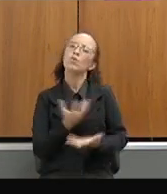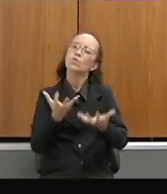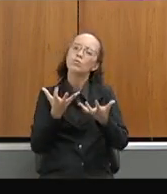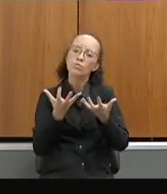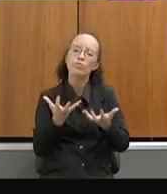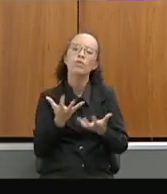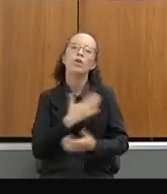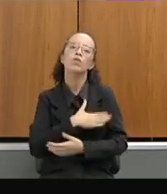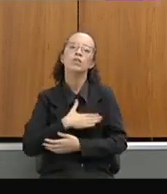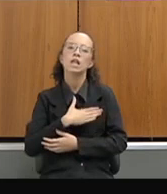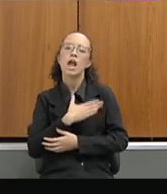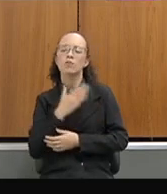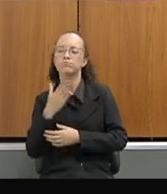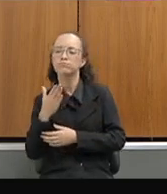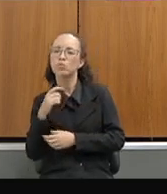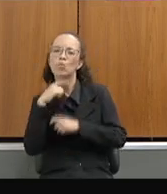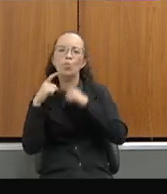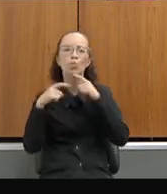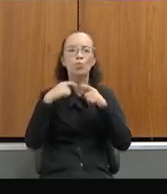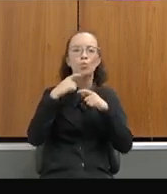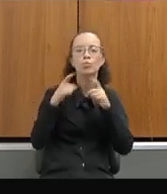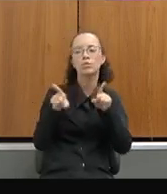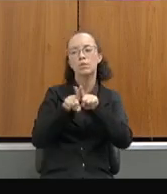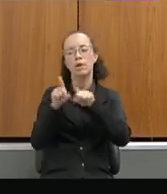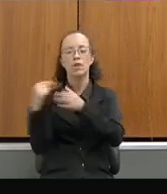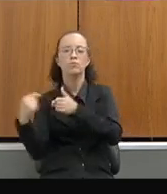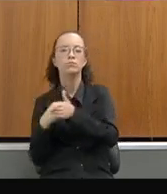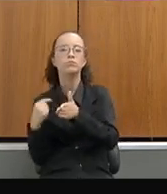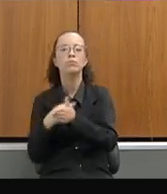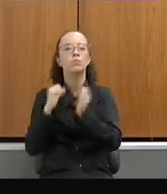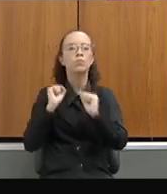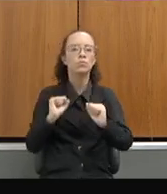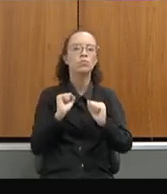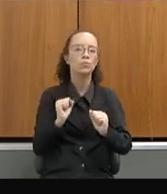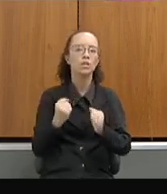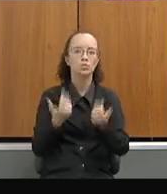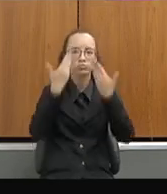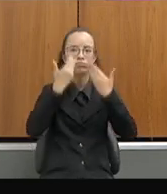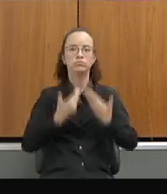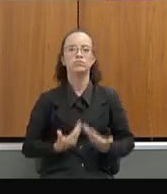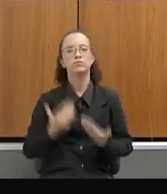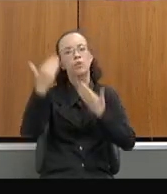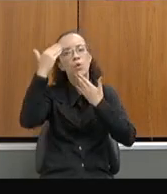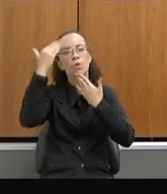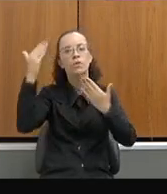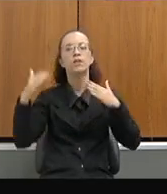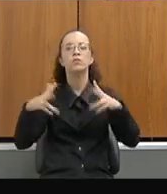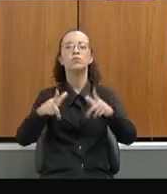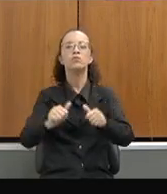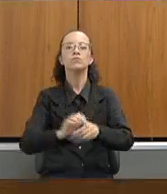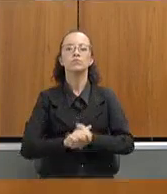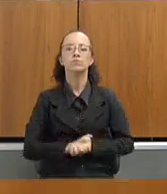receber os questionamentos e perguntas e me coloco à disposição. Muito obrigado a todos.